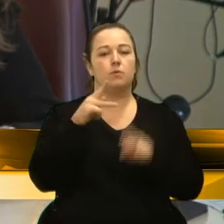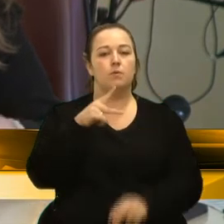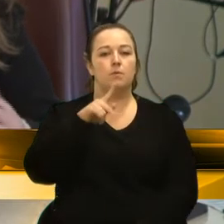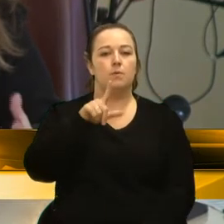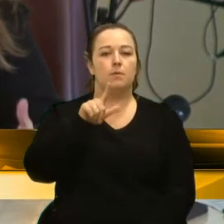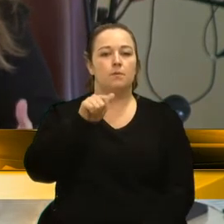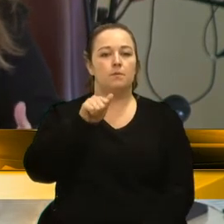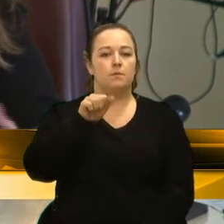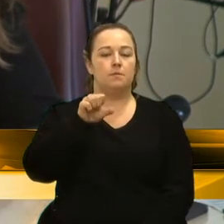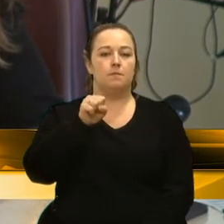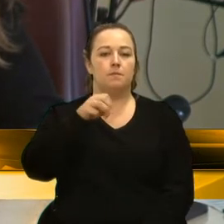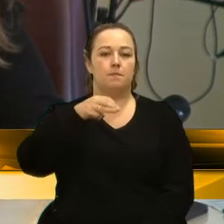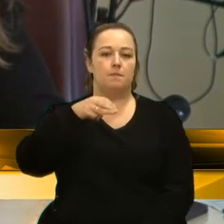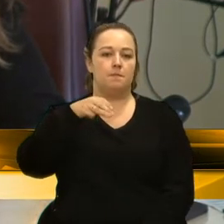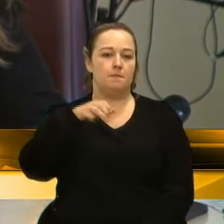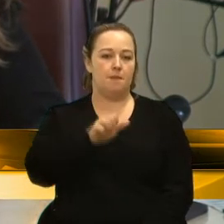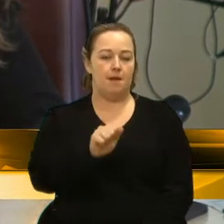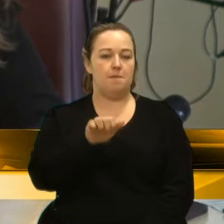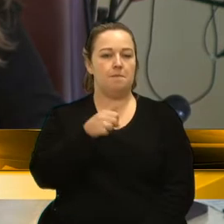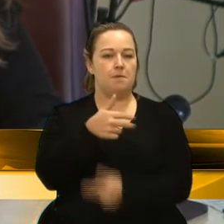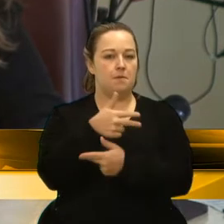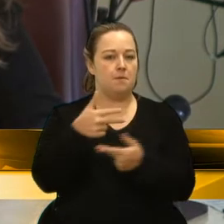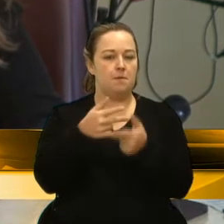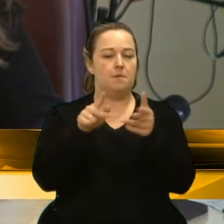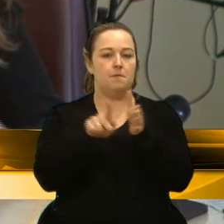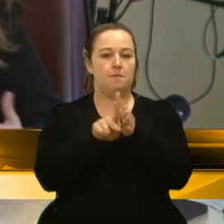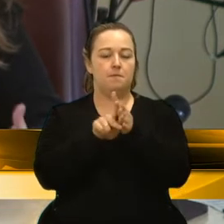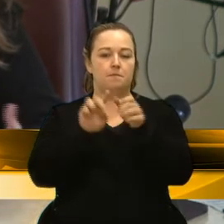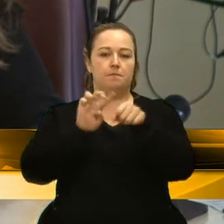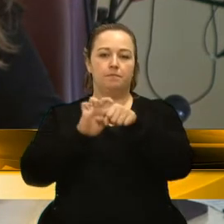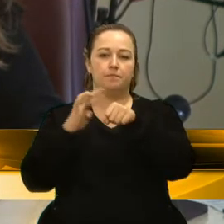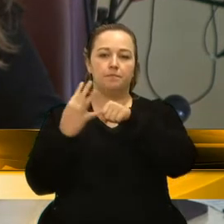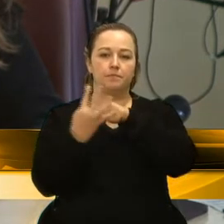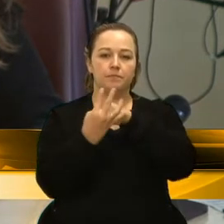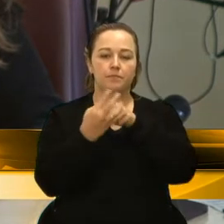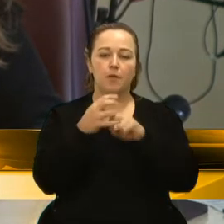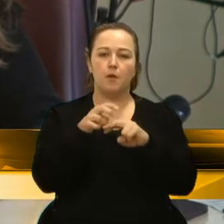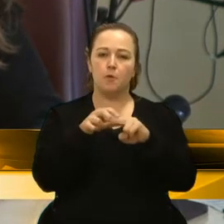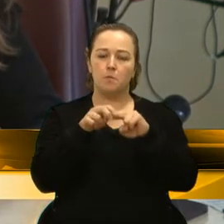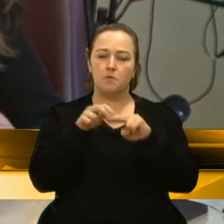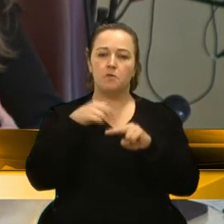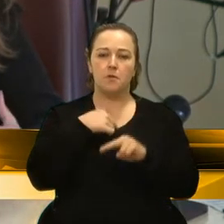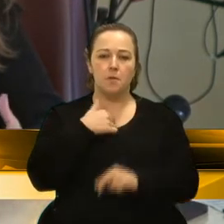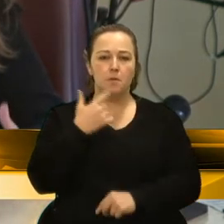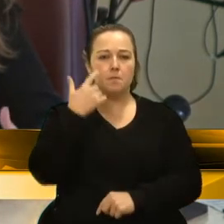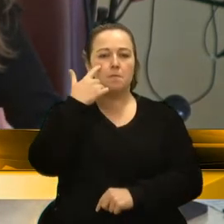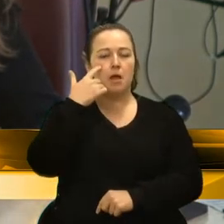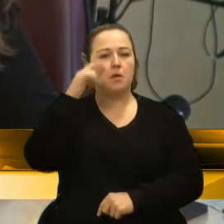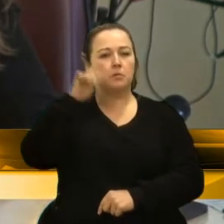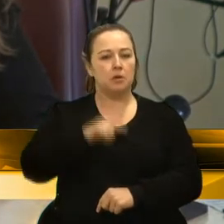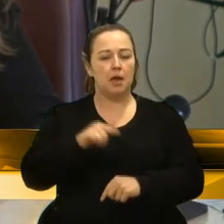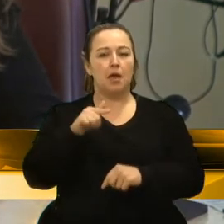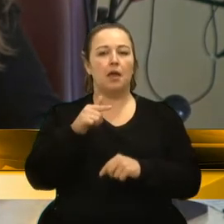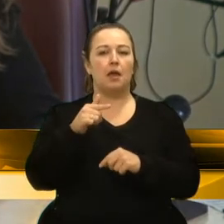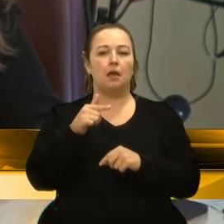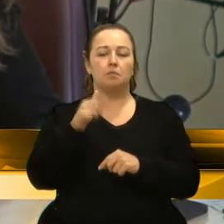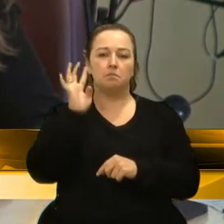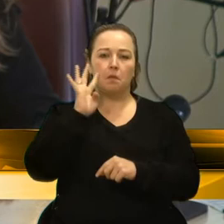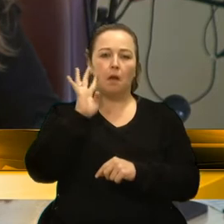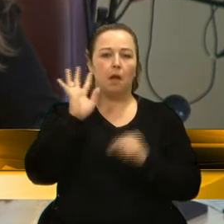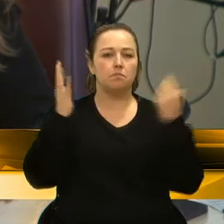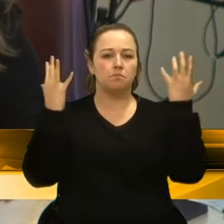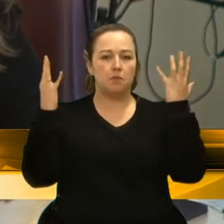Elogio à iniciativa do município nesse aspecto, porque é esclarecedor. Nós precisamos